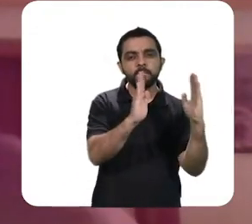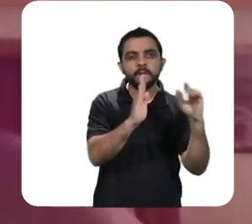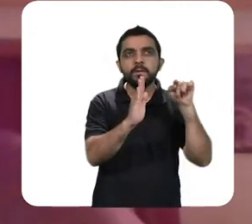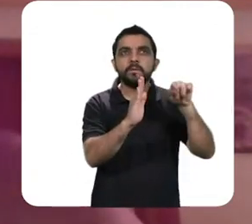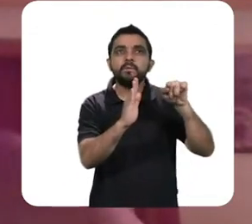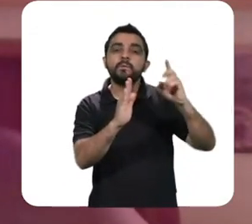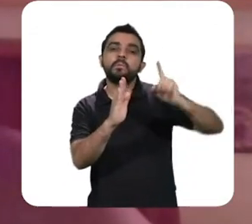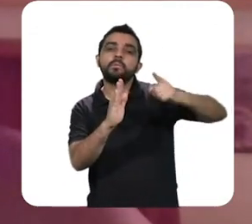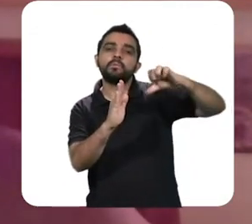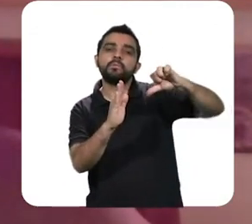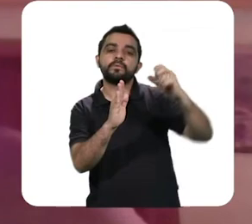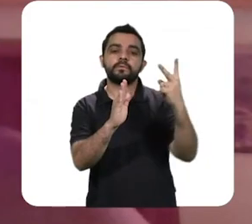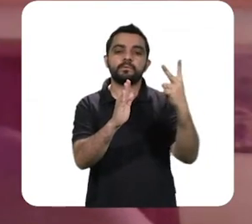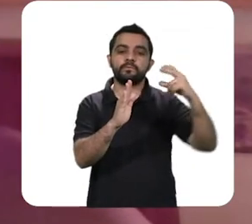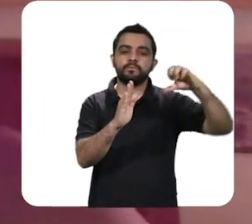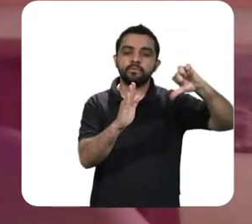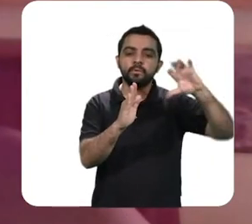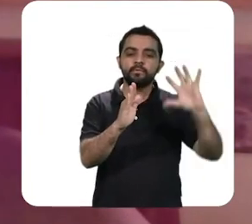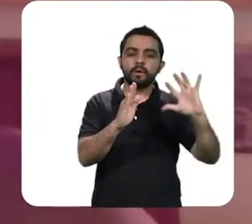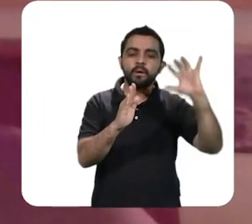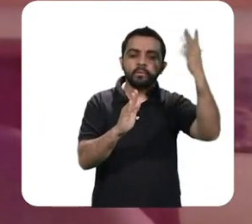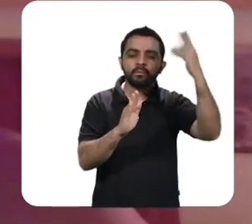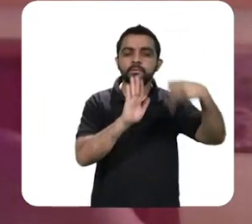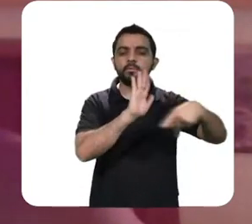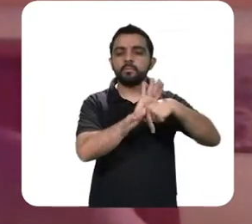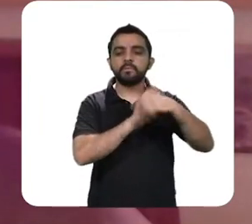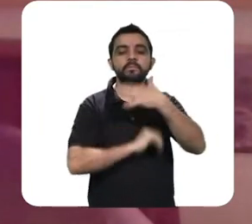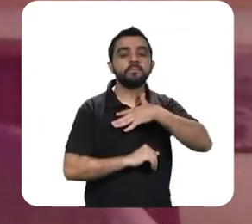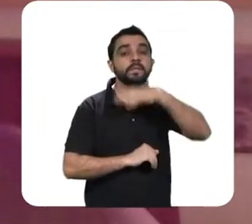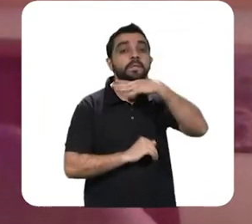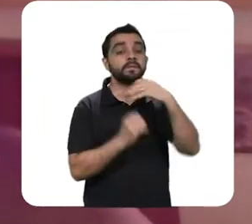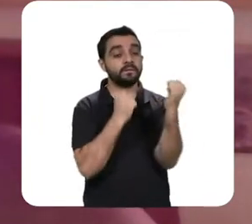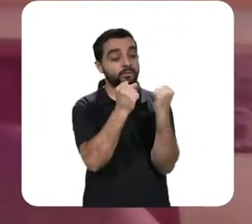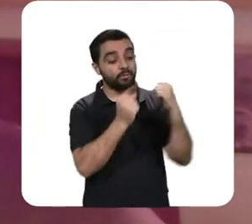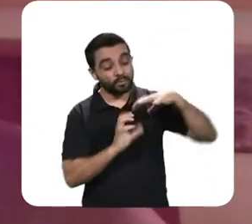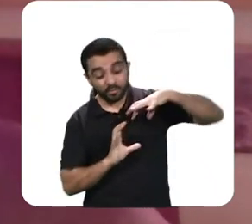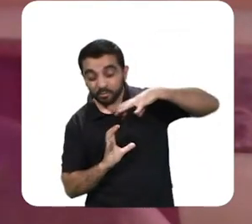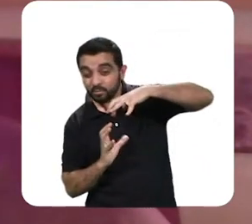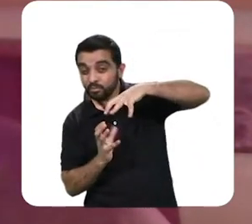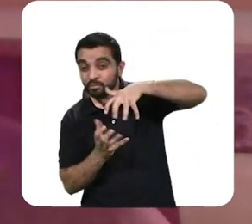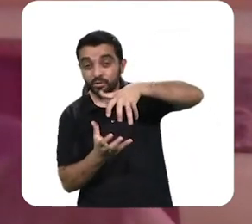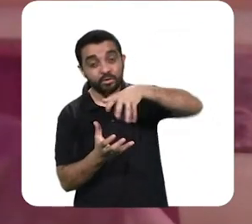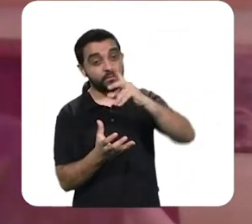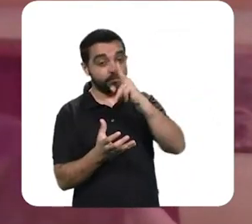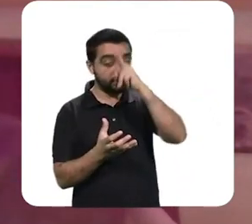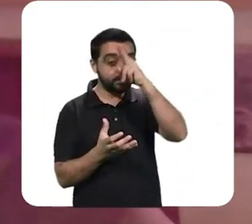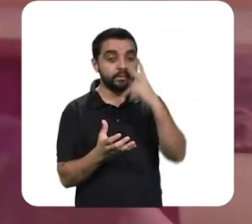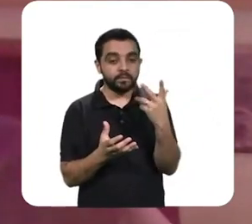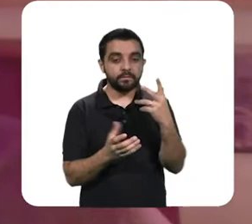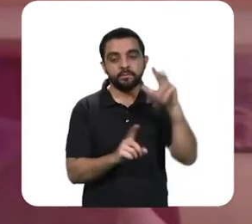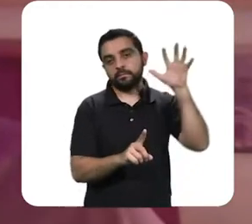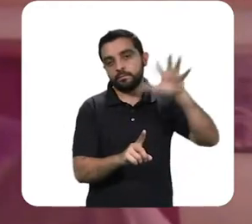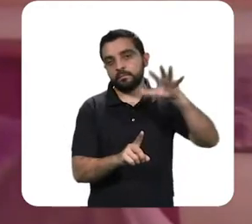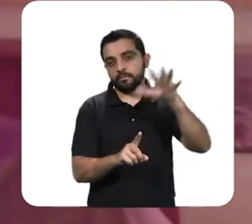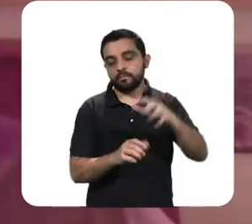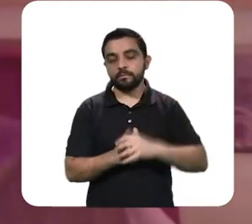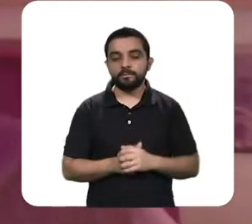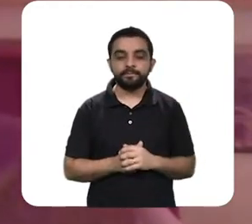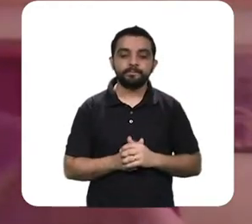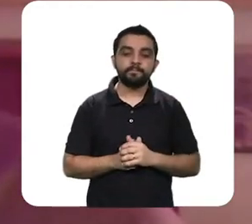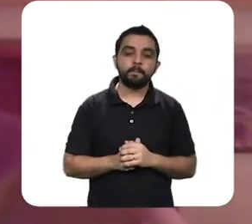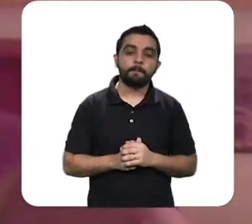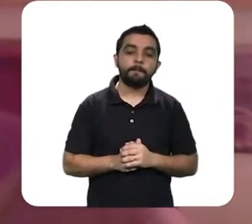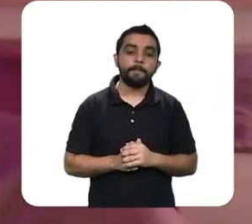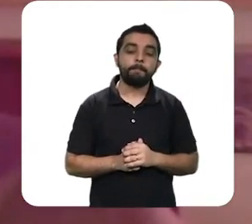um paradigma auto-evidente por si só, de crise mundial mesmo, crise econômica de